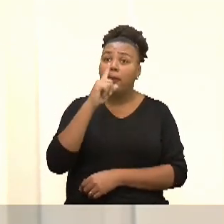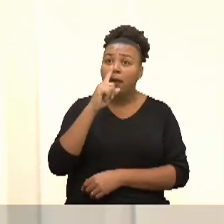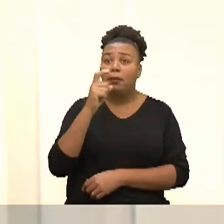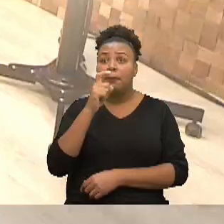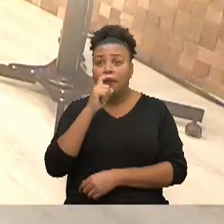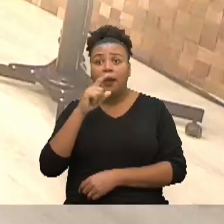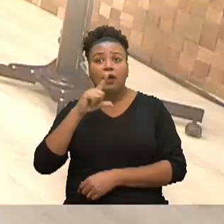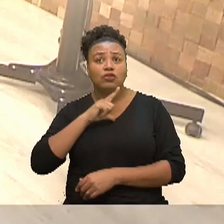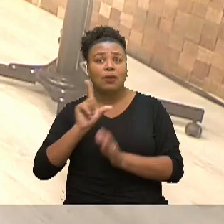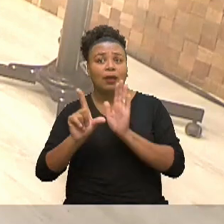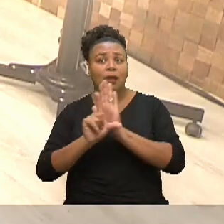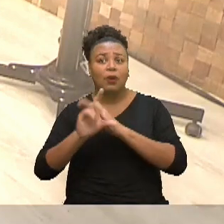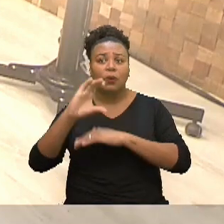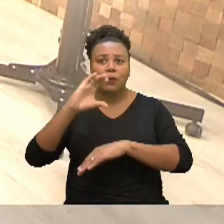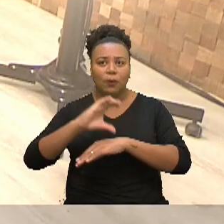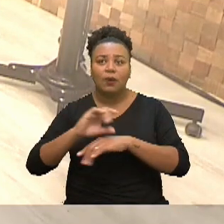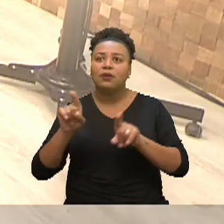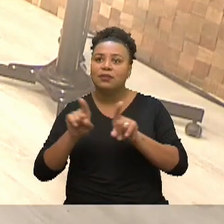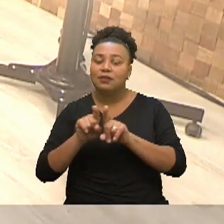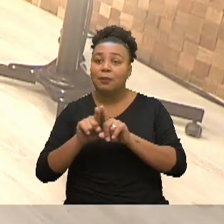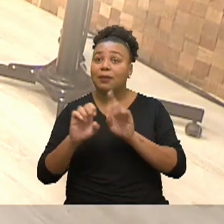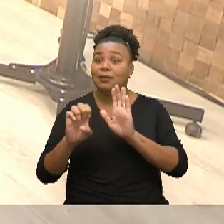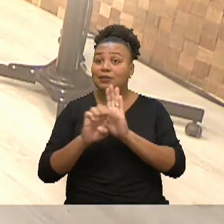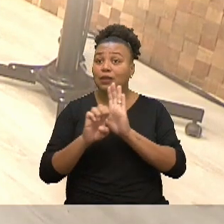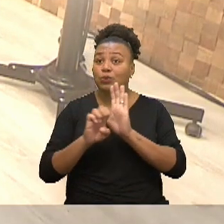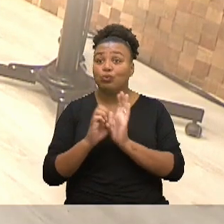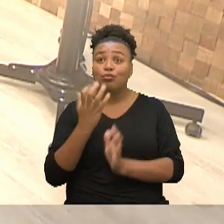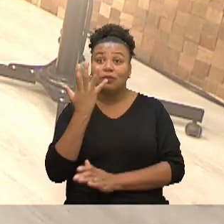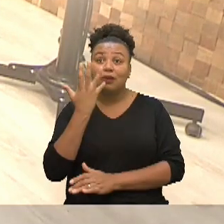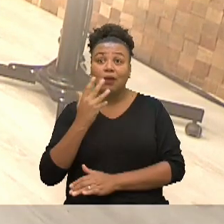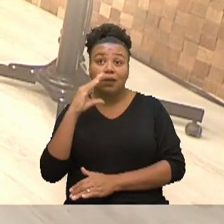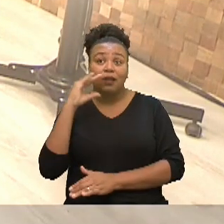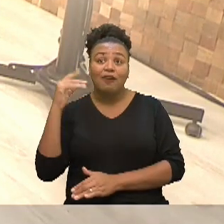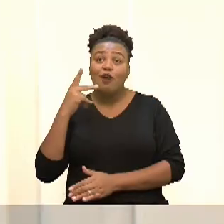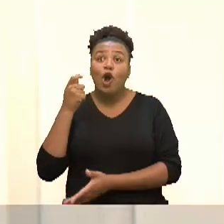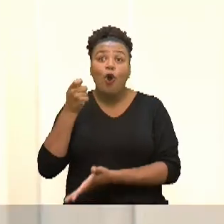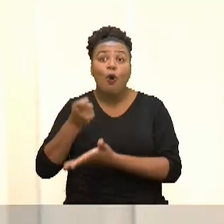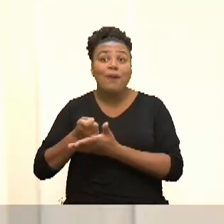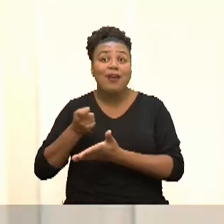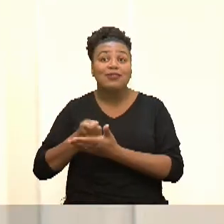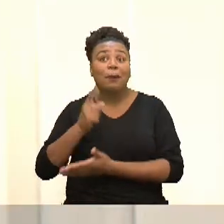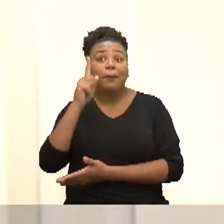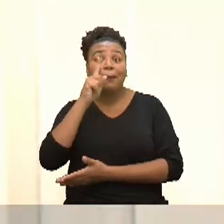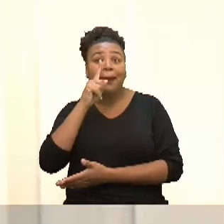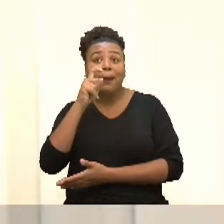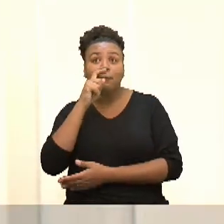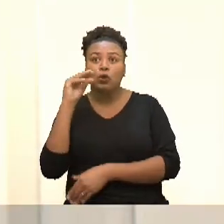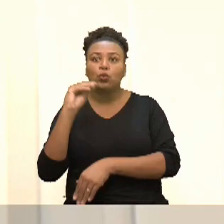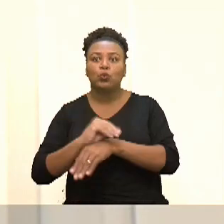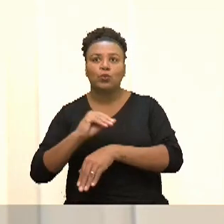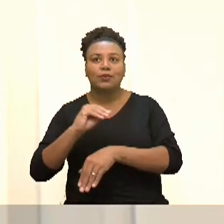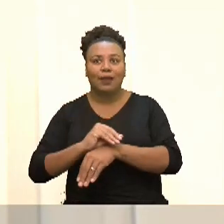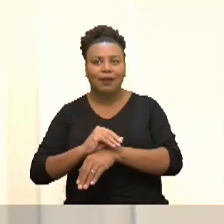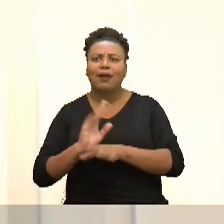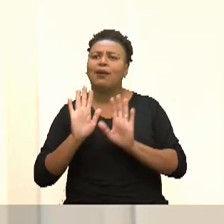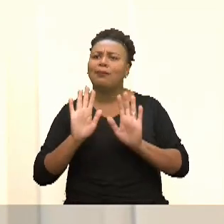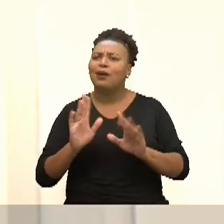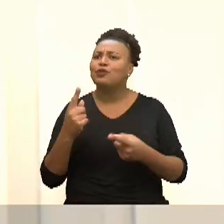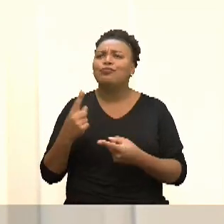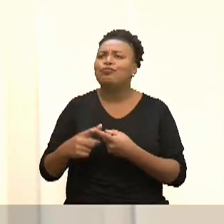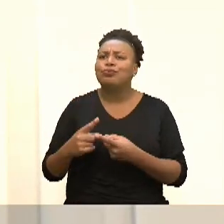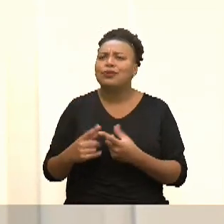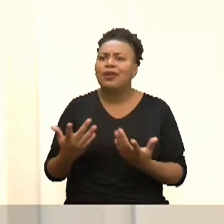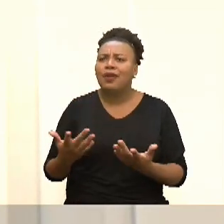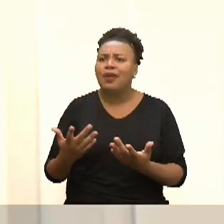Constituição Federal e o Estatuto da Criança e do Adolescente que falam que é a obrigação dos dois genitores os cuidados. Mas por que que,